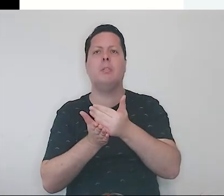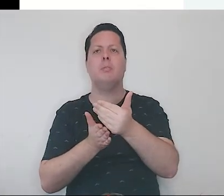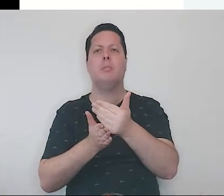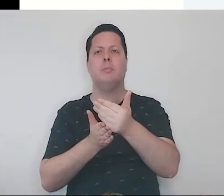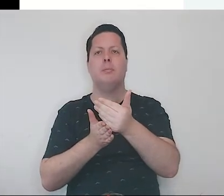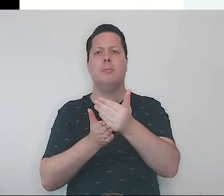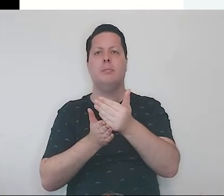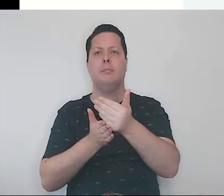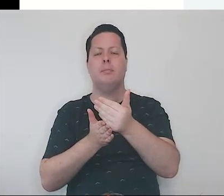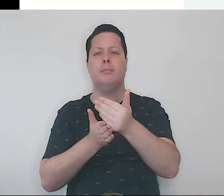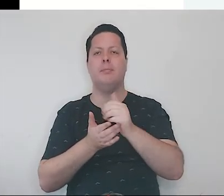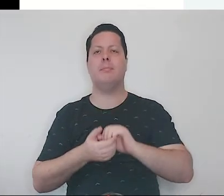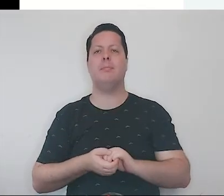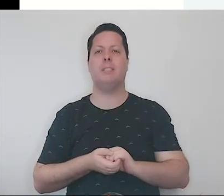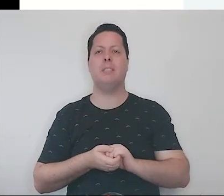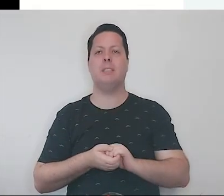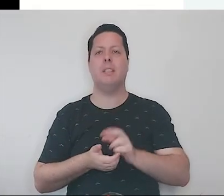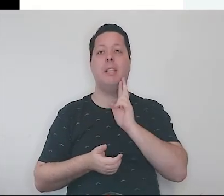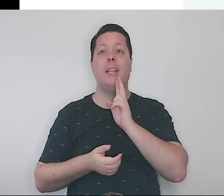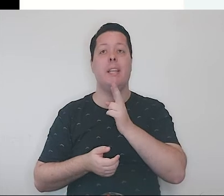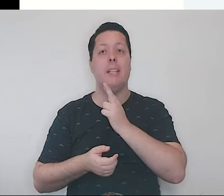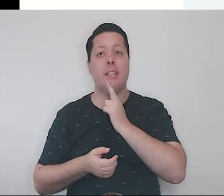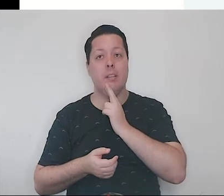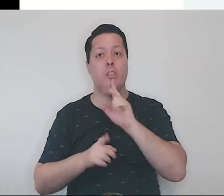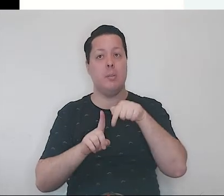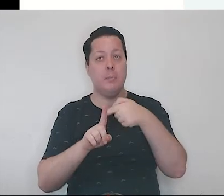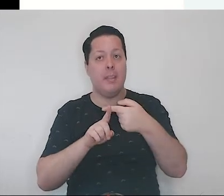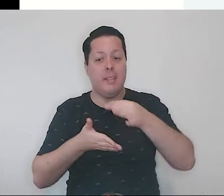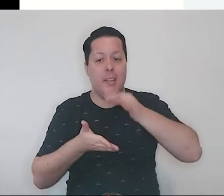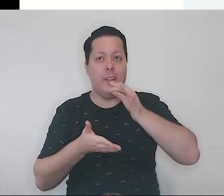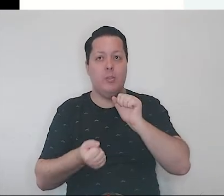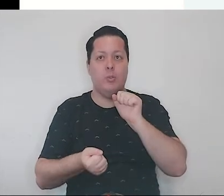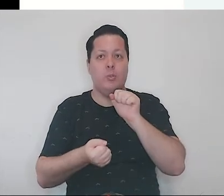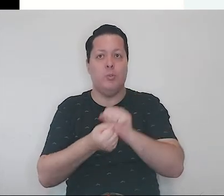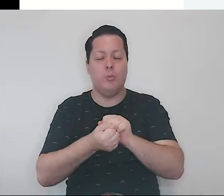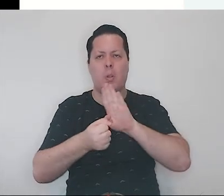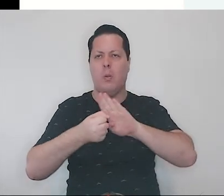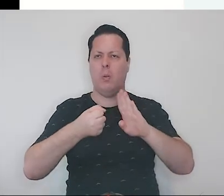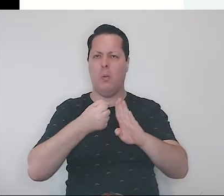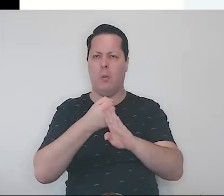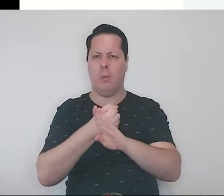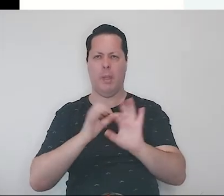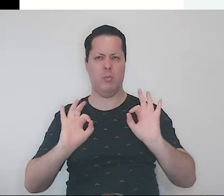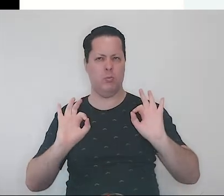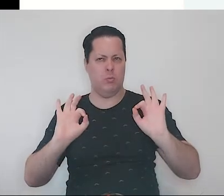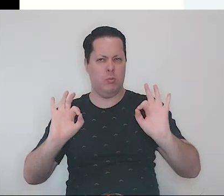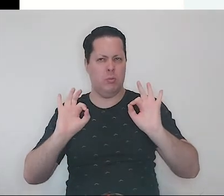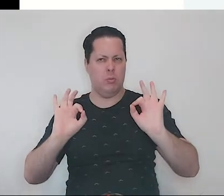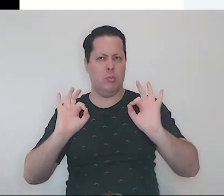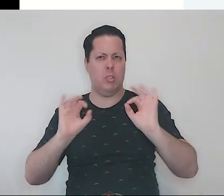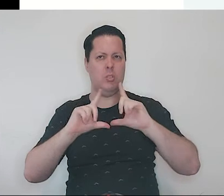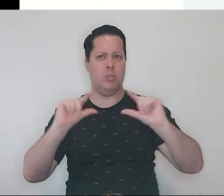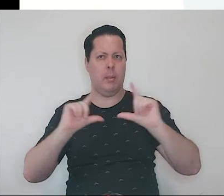restaurante, cafeteria, no bairro Ginza, o mais moderno e chique do